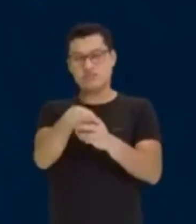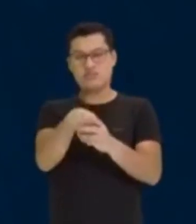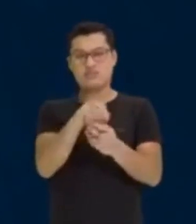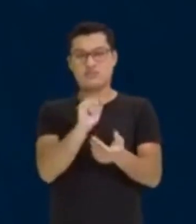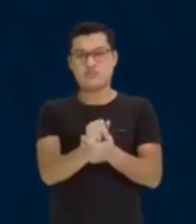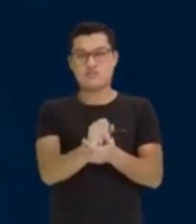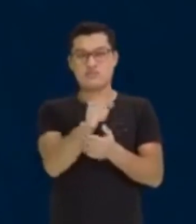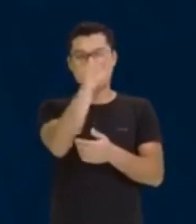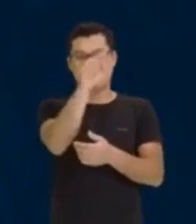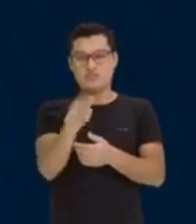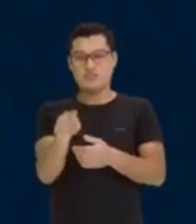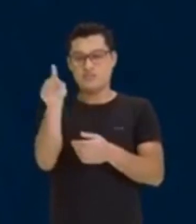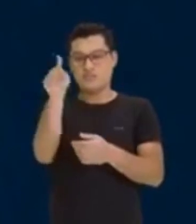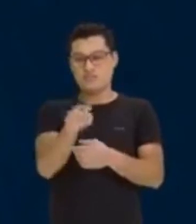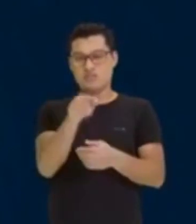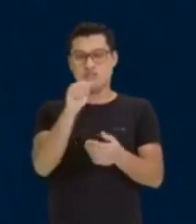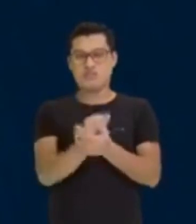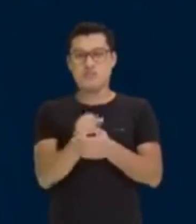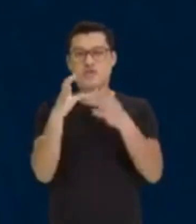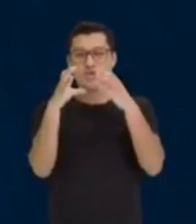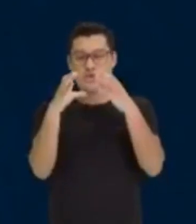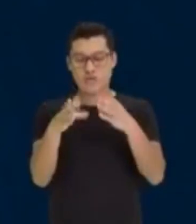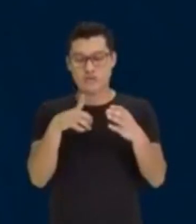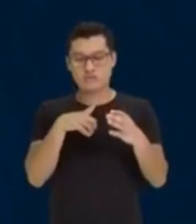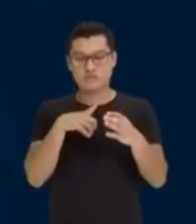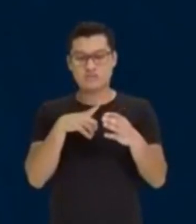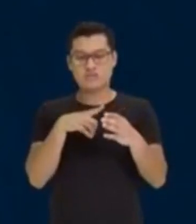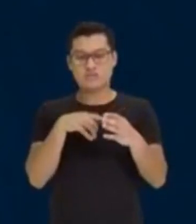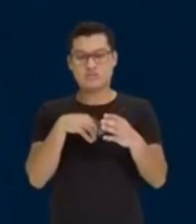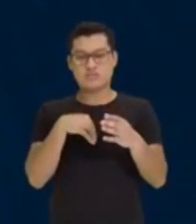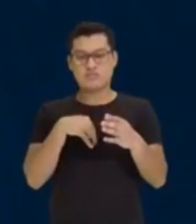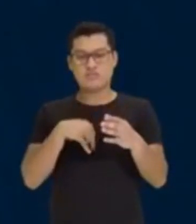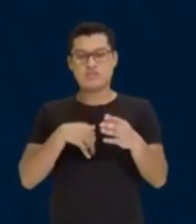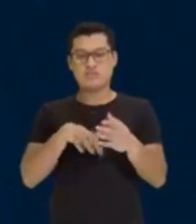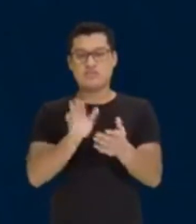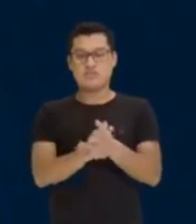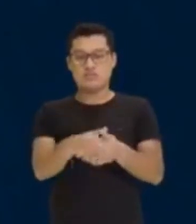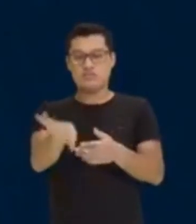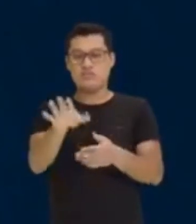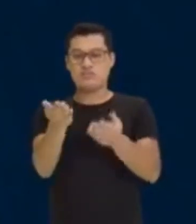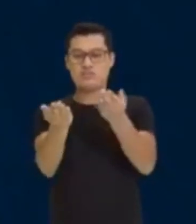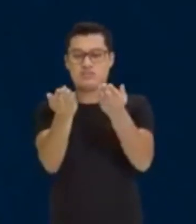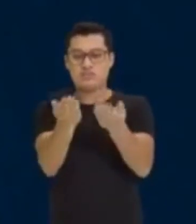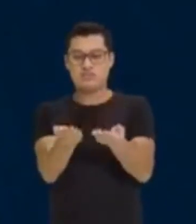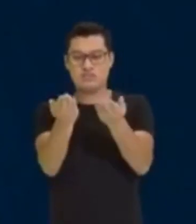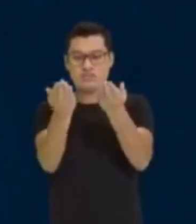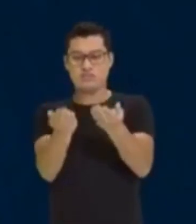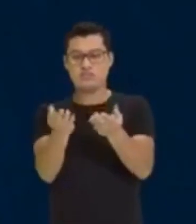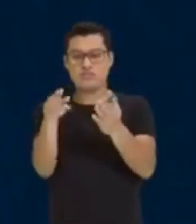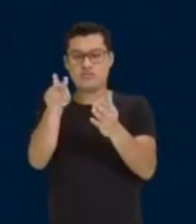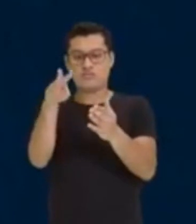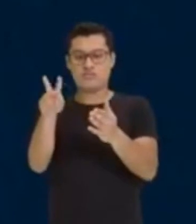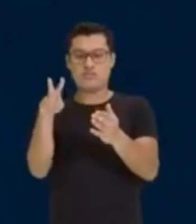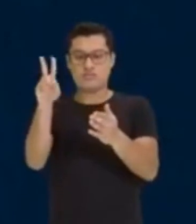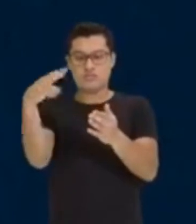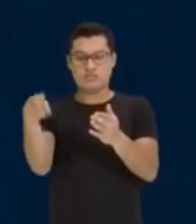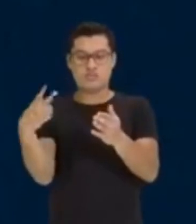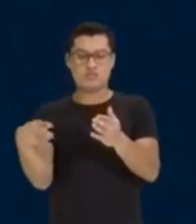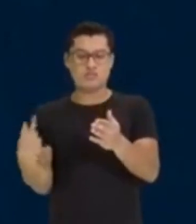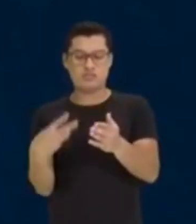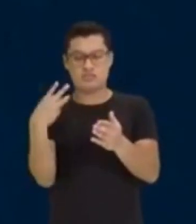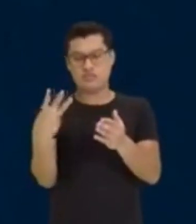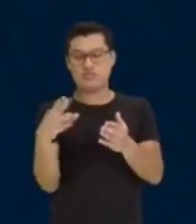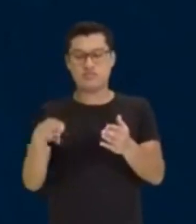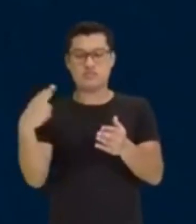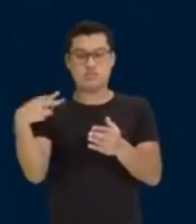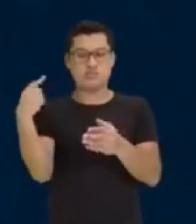olha. Vou colocar a setinha onde tem a grandeza X aqui, ó. Muito bem. Eu vou colocar para baixo, professor. Tanto faz para baixo ou para cima. O que